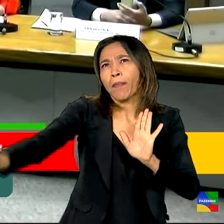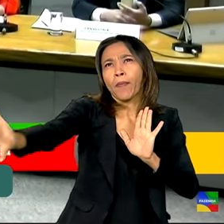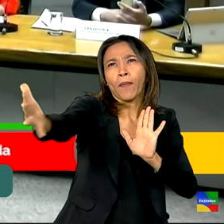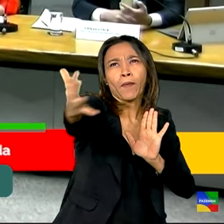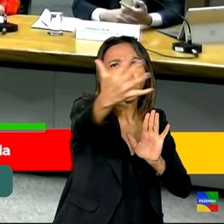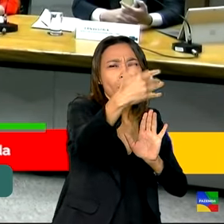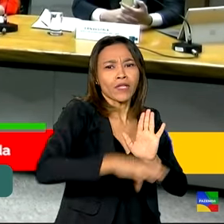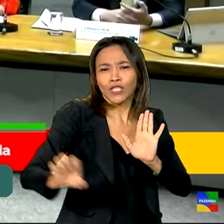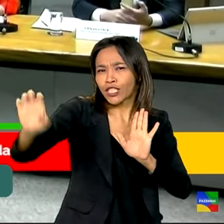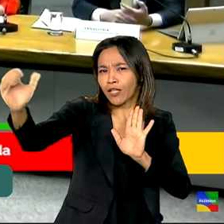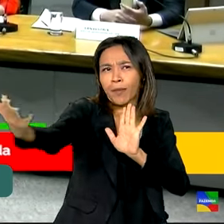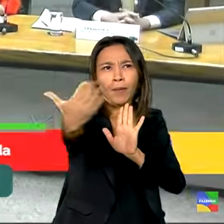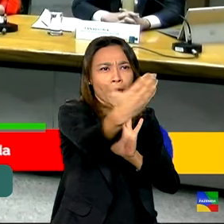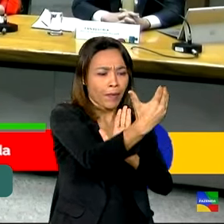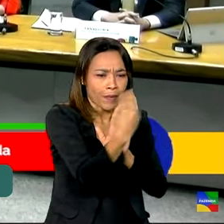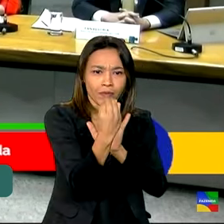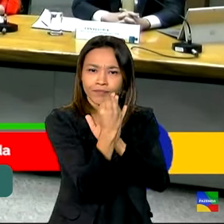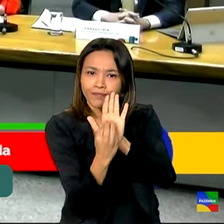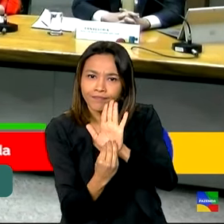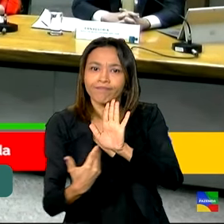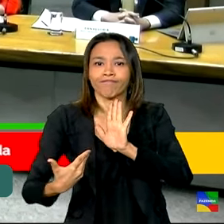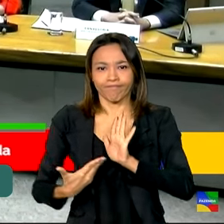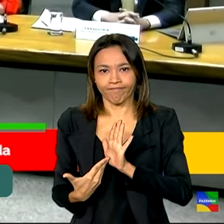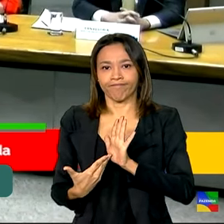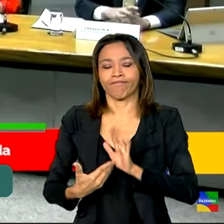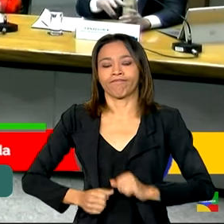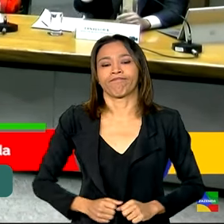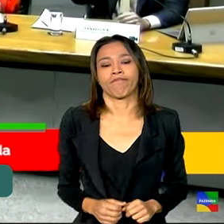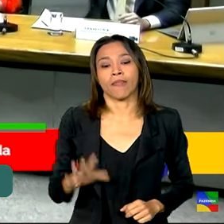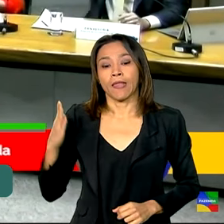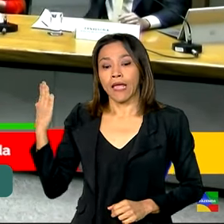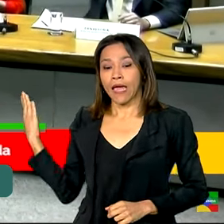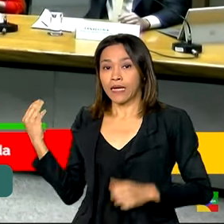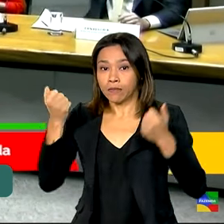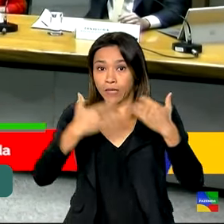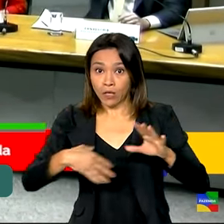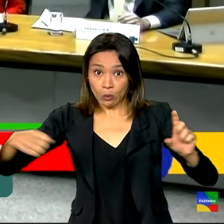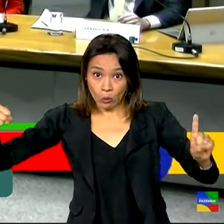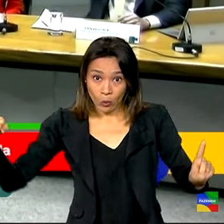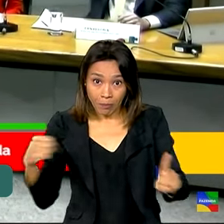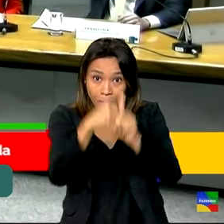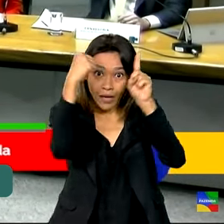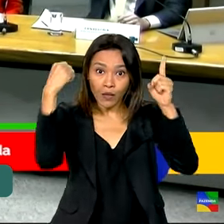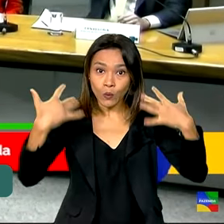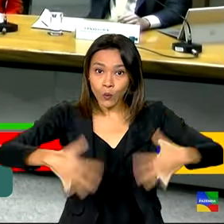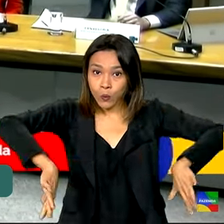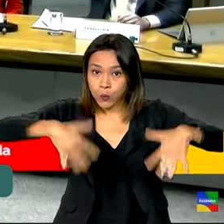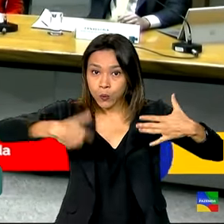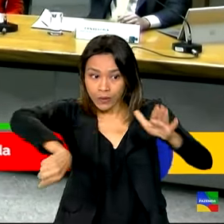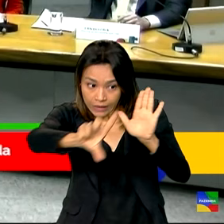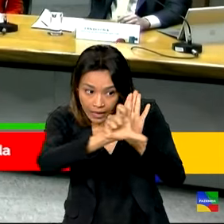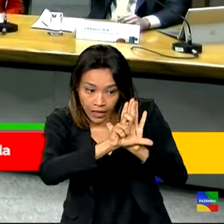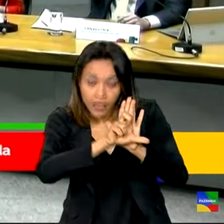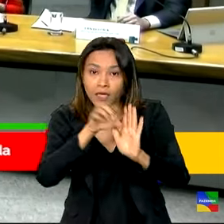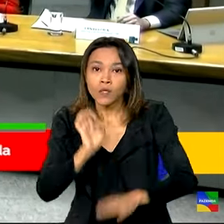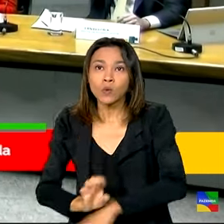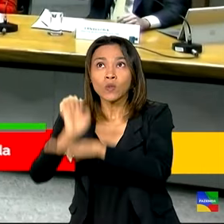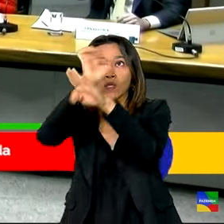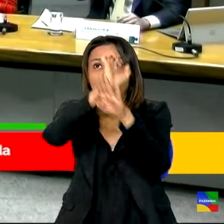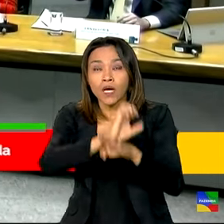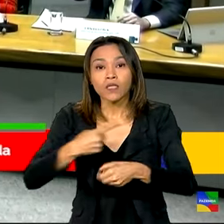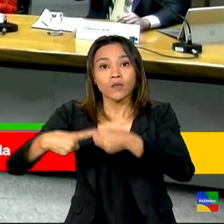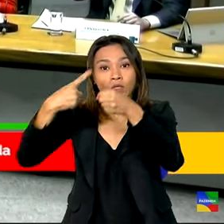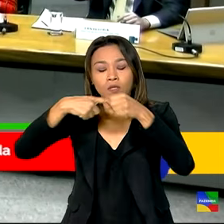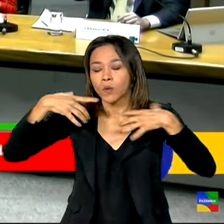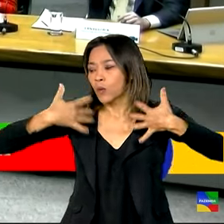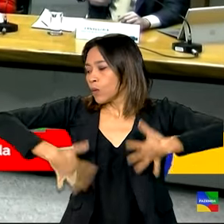os entes federativos. O impacto dessa legislação em estados e municípios é enorme e faz